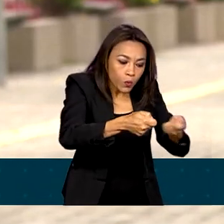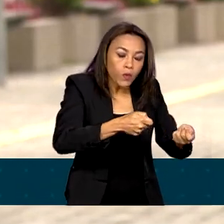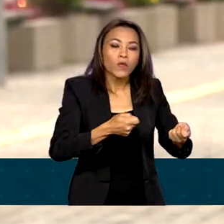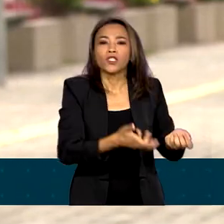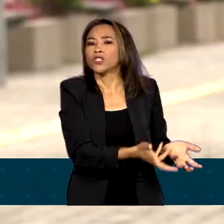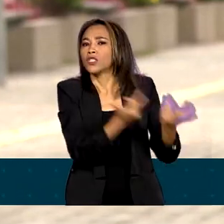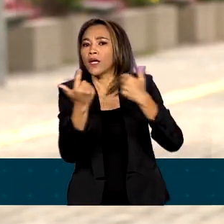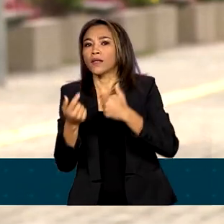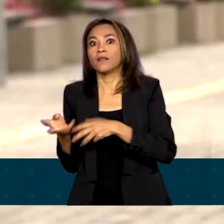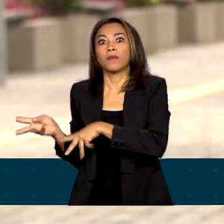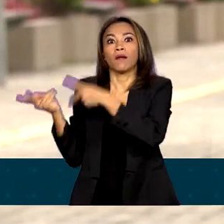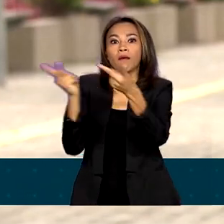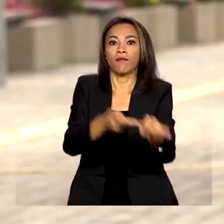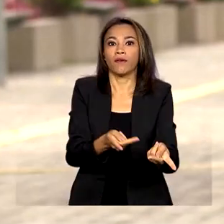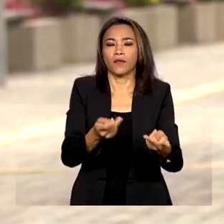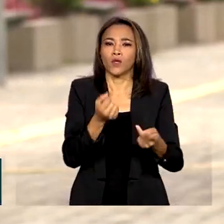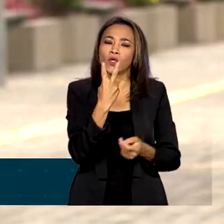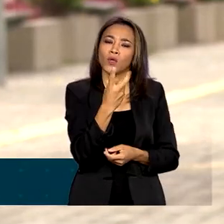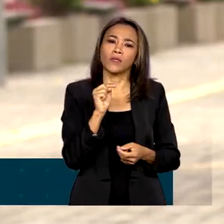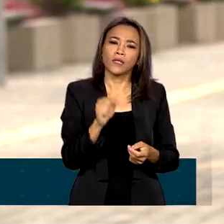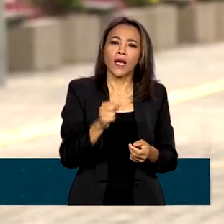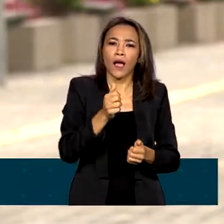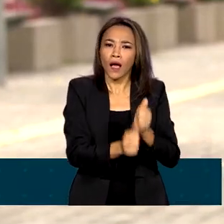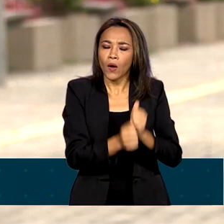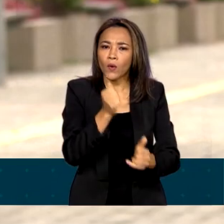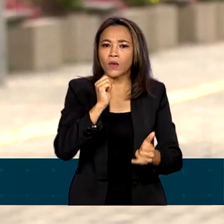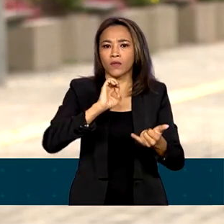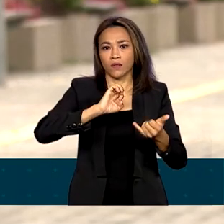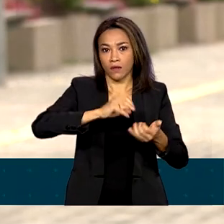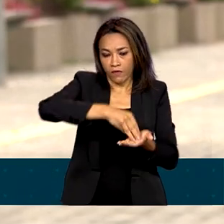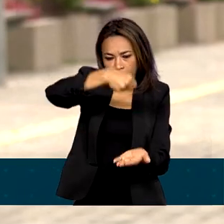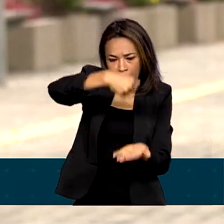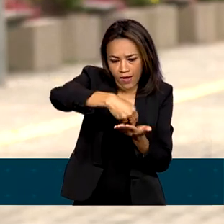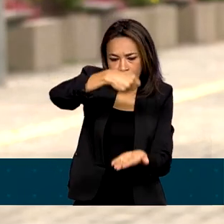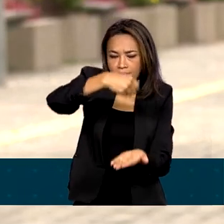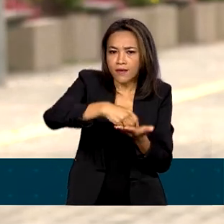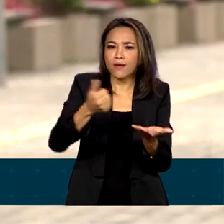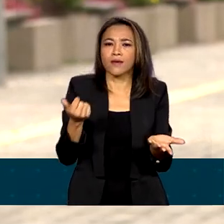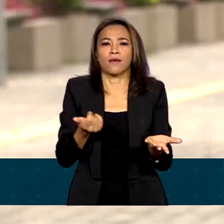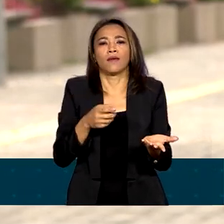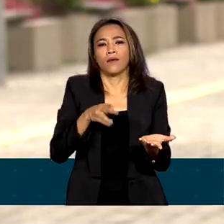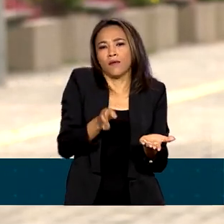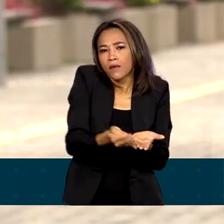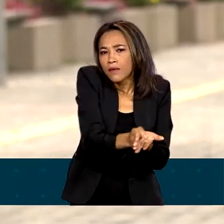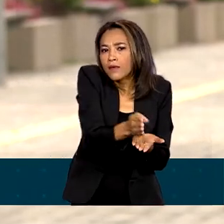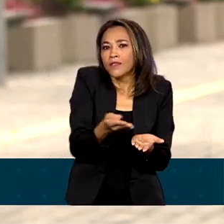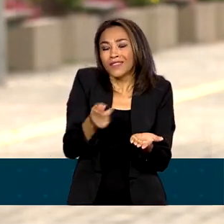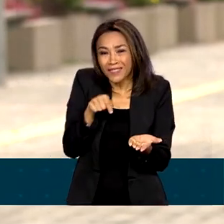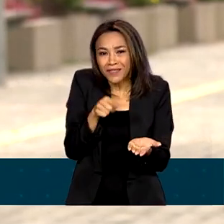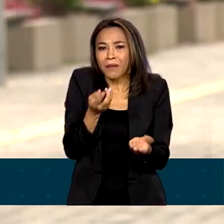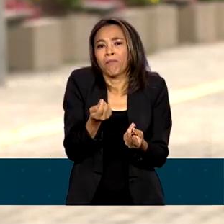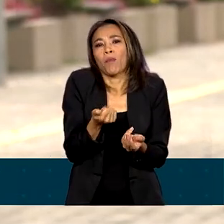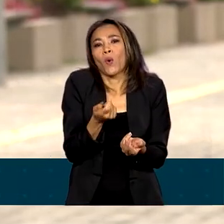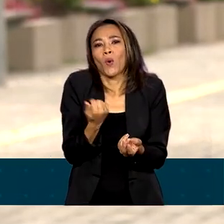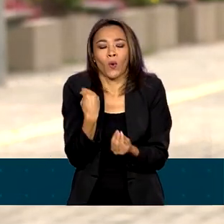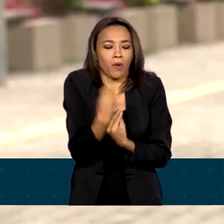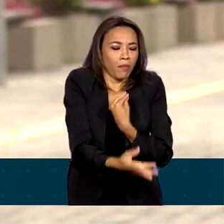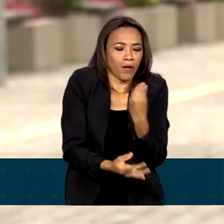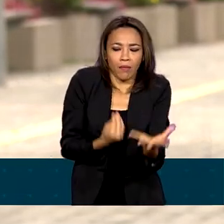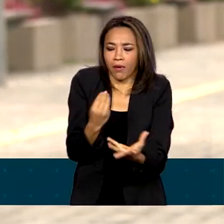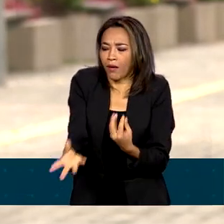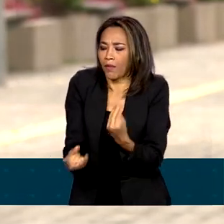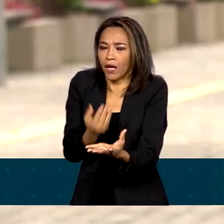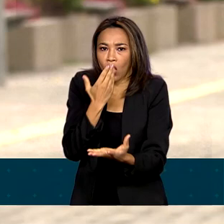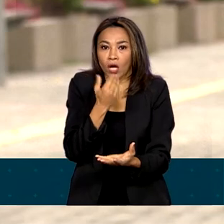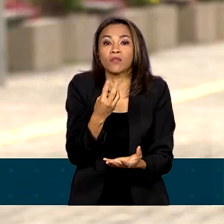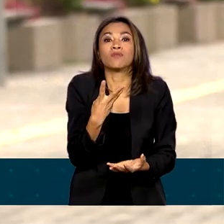2 mil quilos de farinha, arroz, leite e sardinha. O que ainda é insuficiente para alimentar os mais